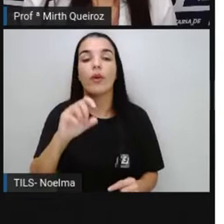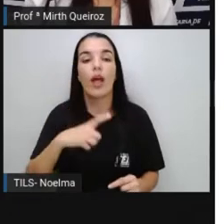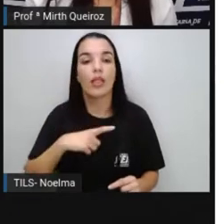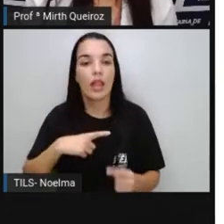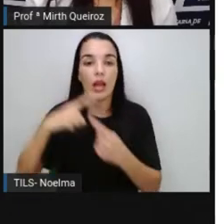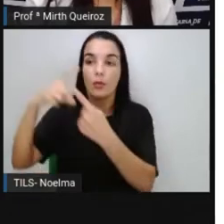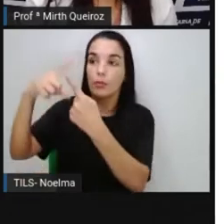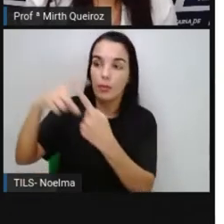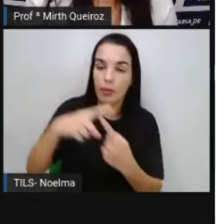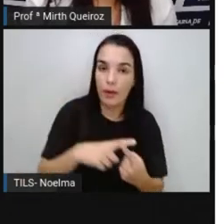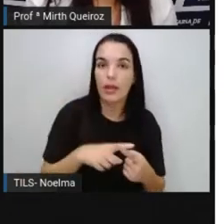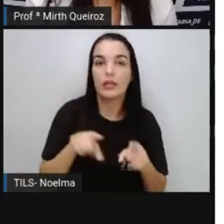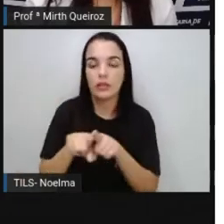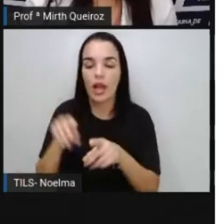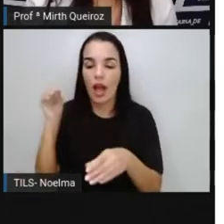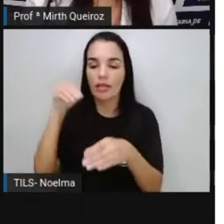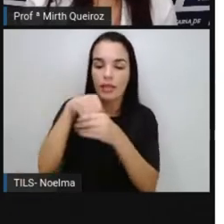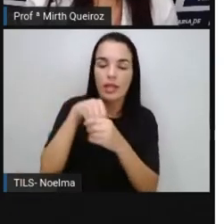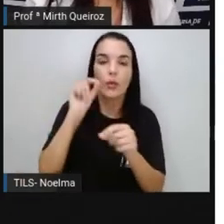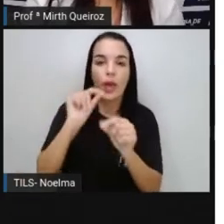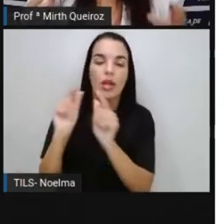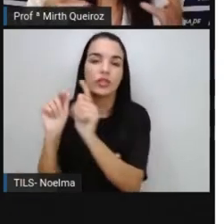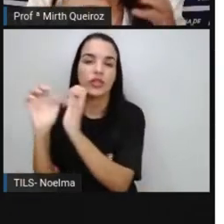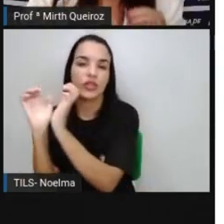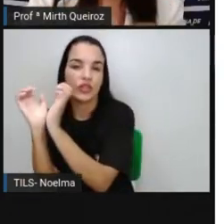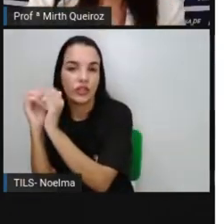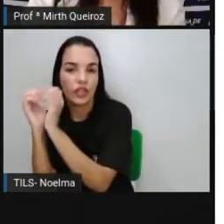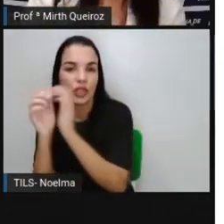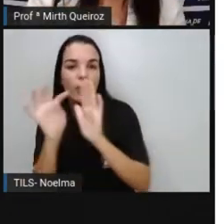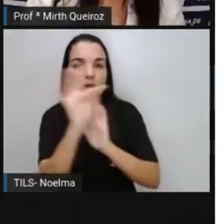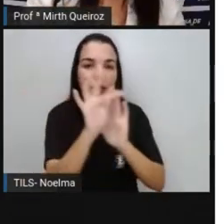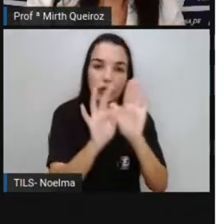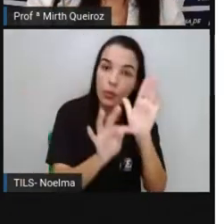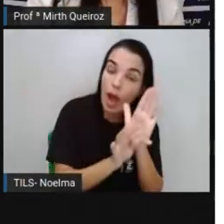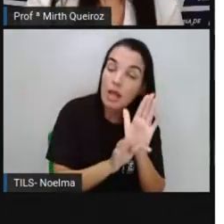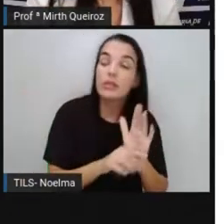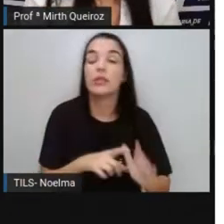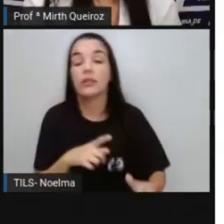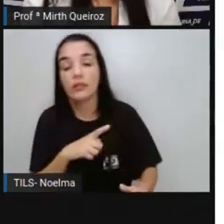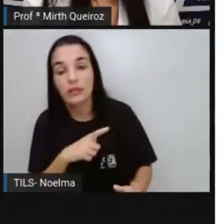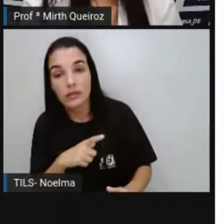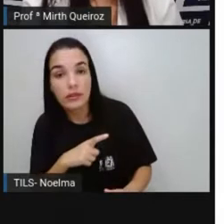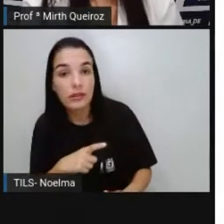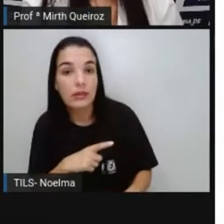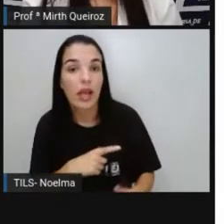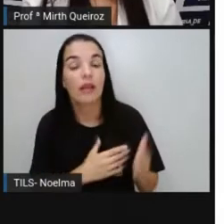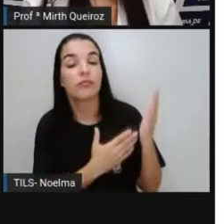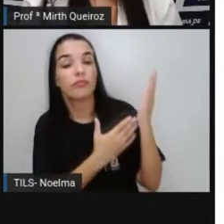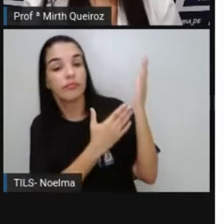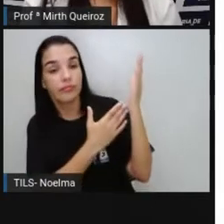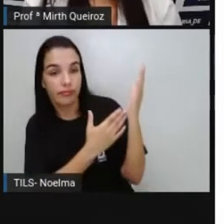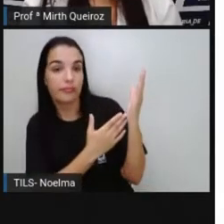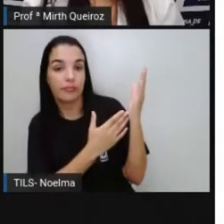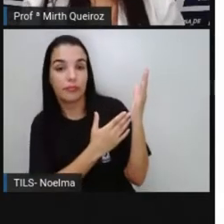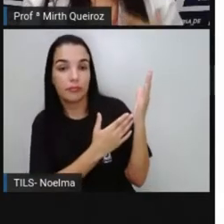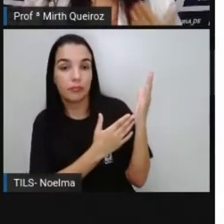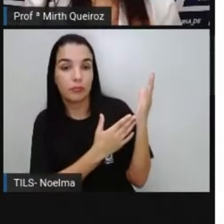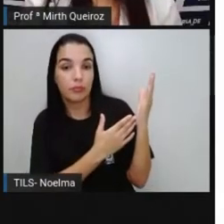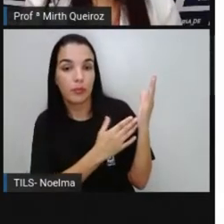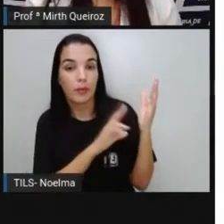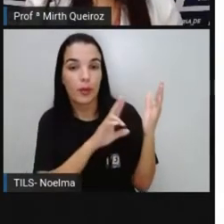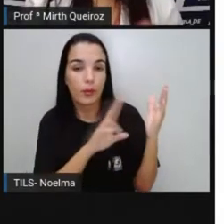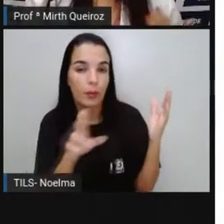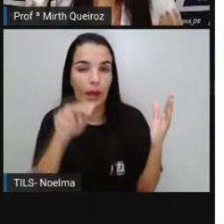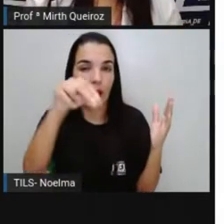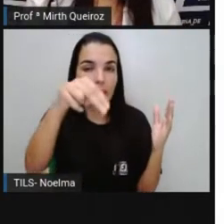os gêneros textuais, certo? Então, nesses gêneros textuais, nós vamos utilizar essas tipologias. Se é